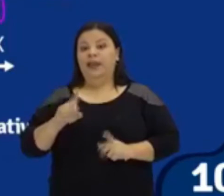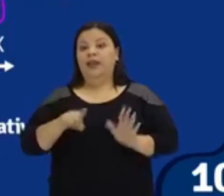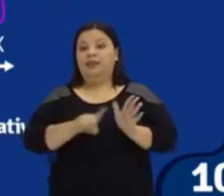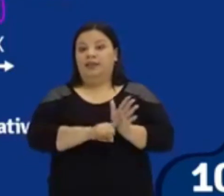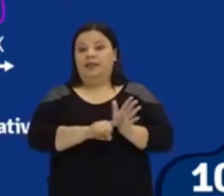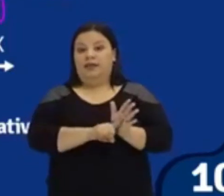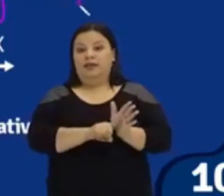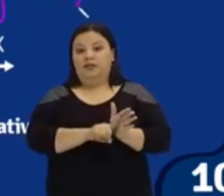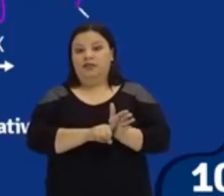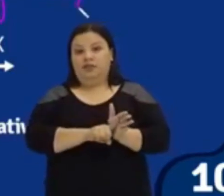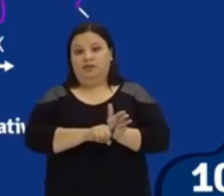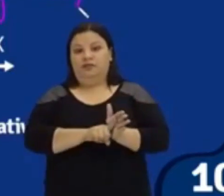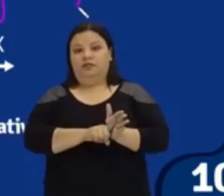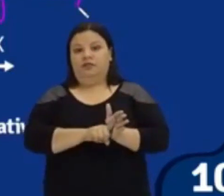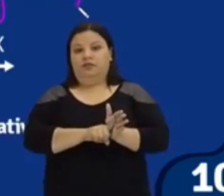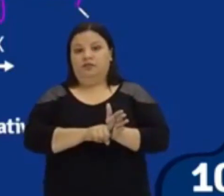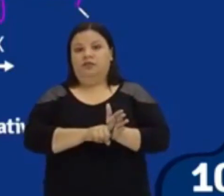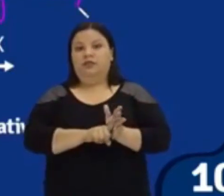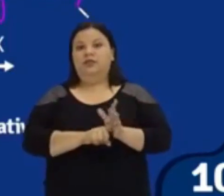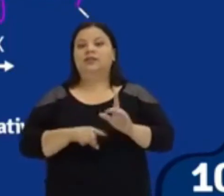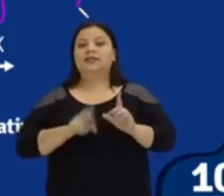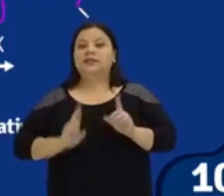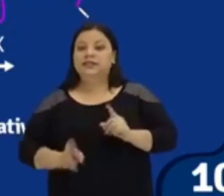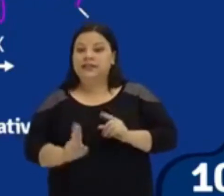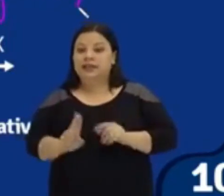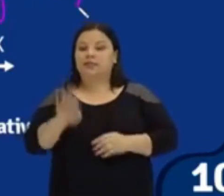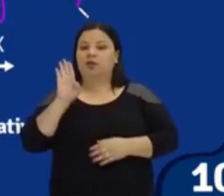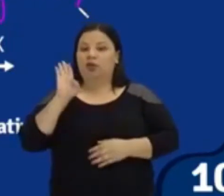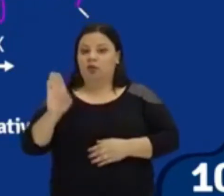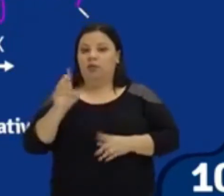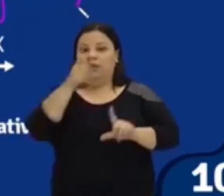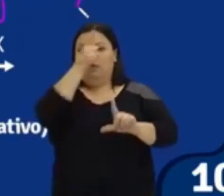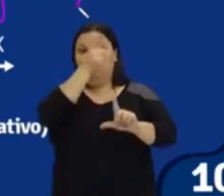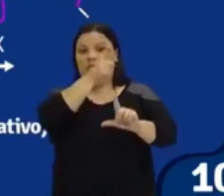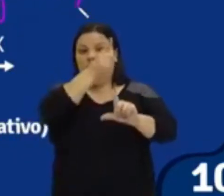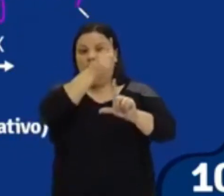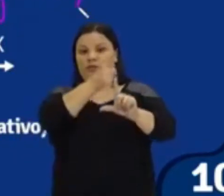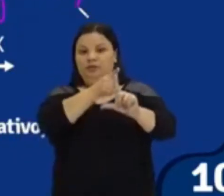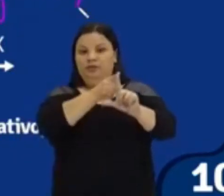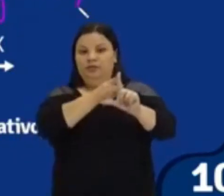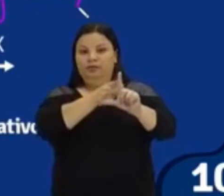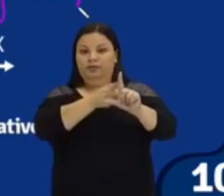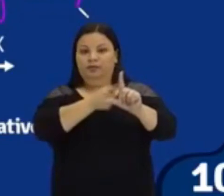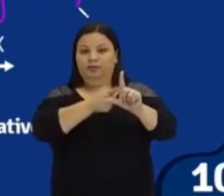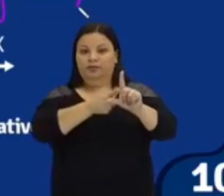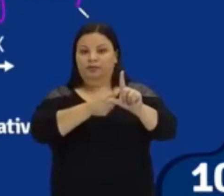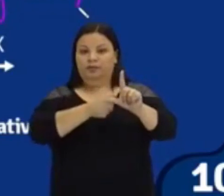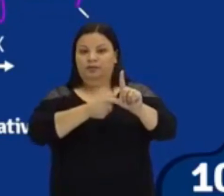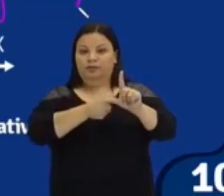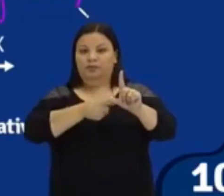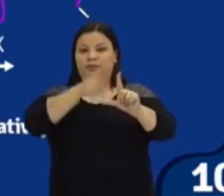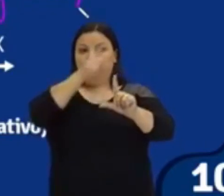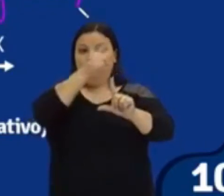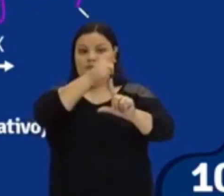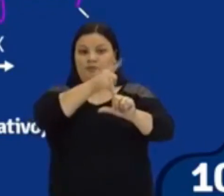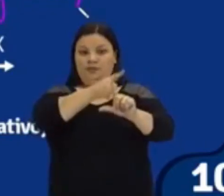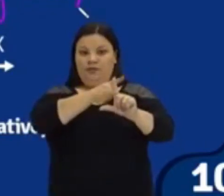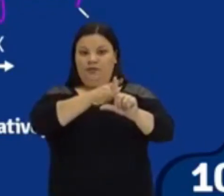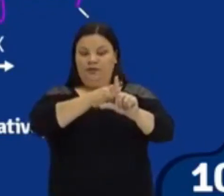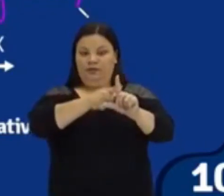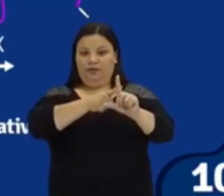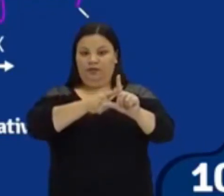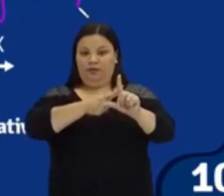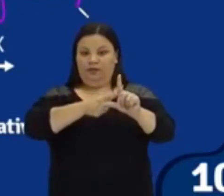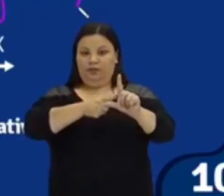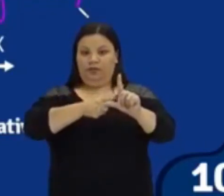Tá? Então, isso vai acontecer. Toda vez que o teu B for menor que zero, quando passar o eixo do Y, a curvatura ainda vai continuar